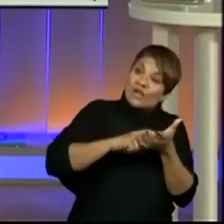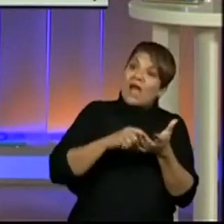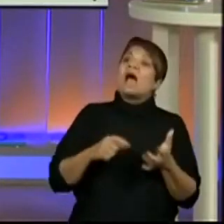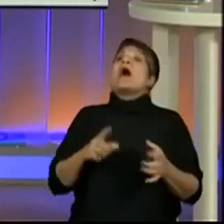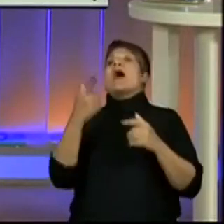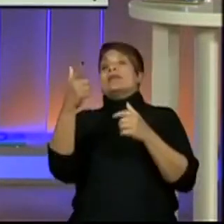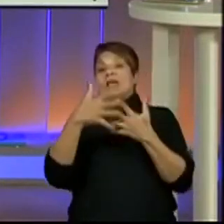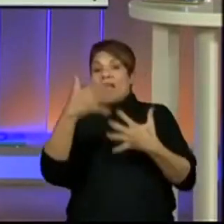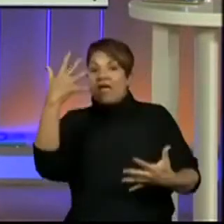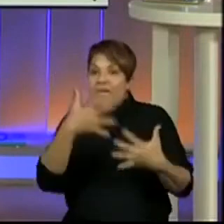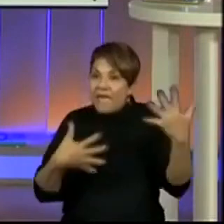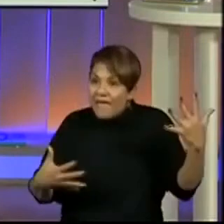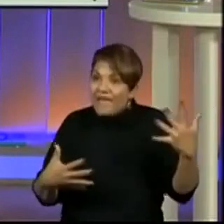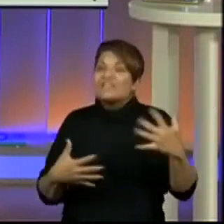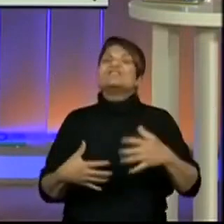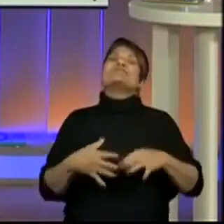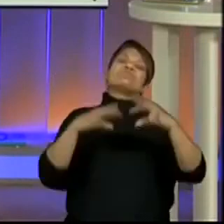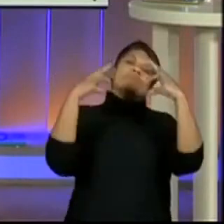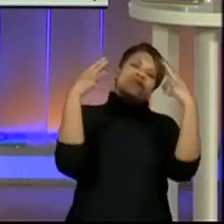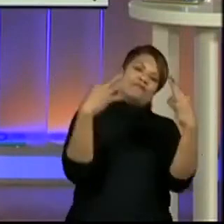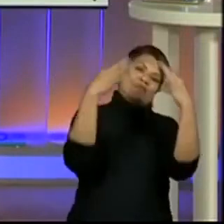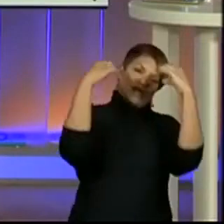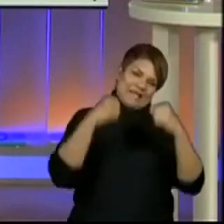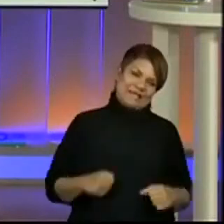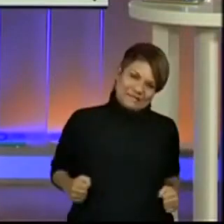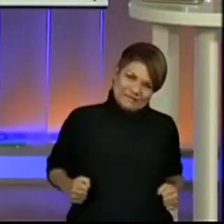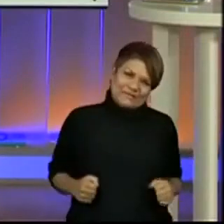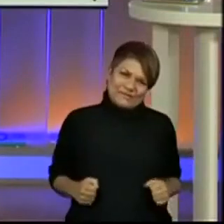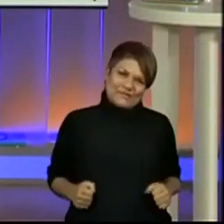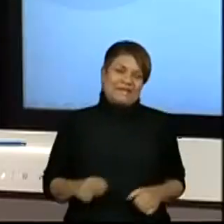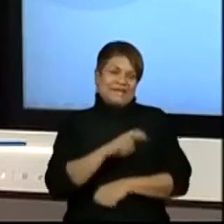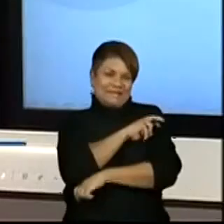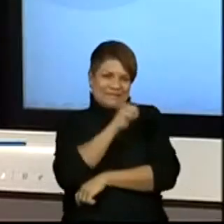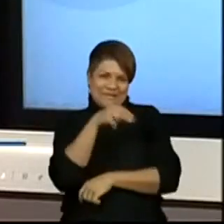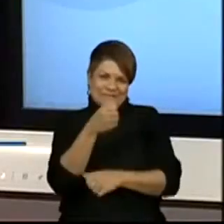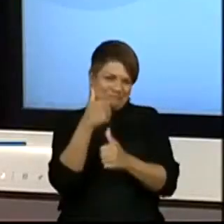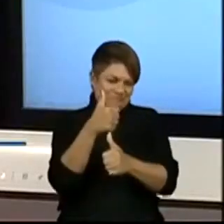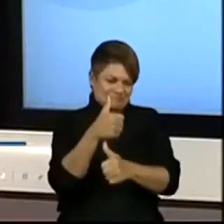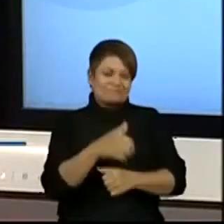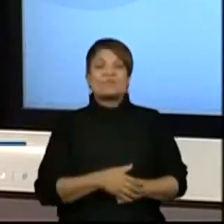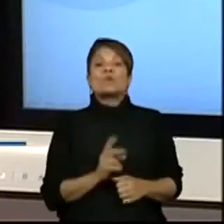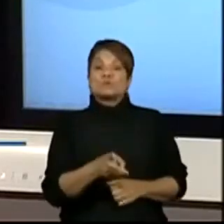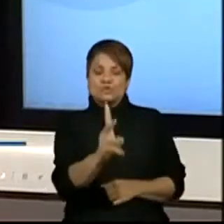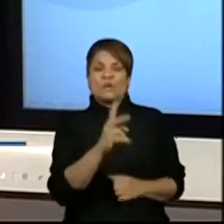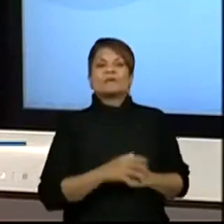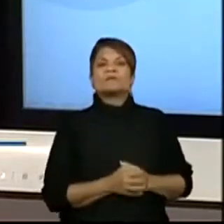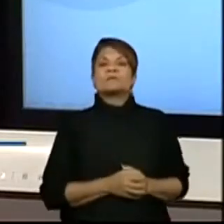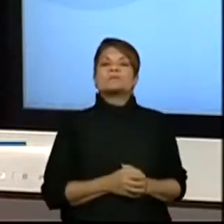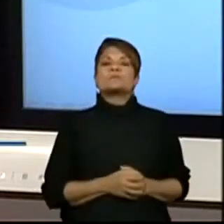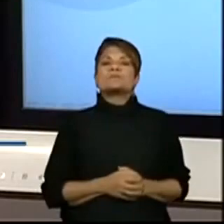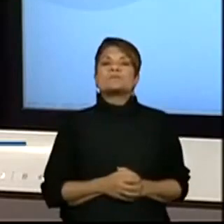rede. Perfeito. Legal, quinto ano. Continuando.